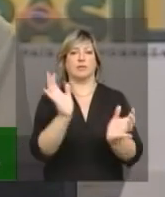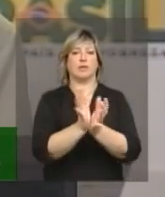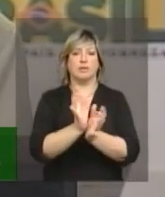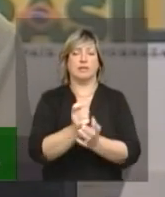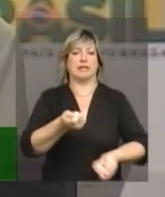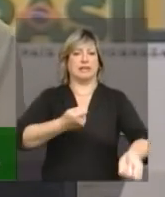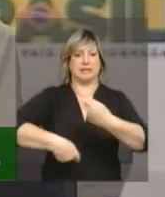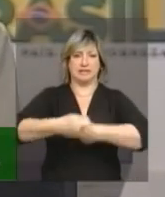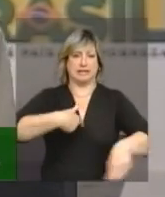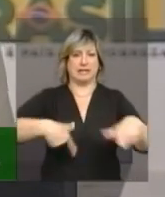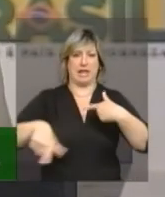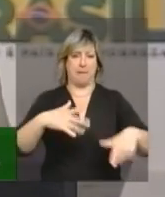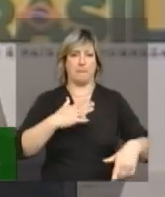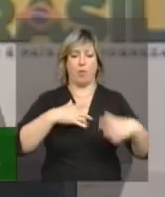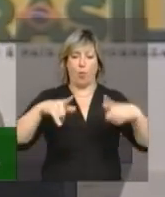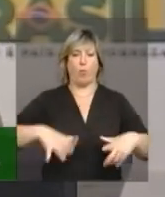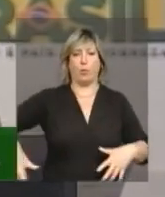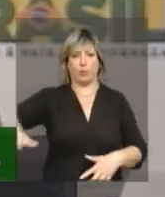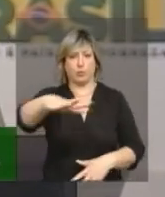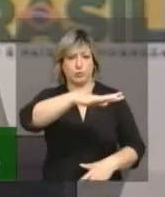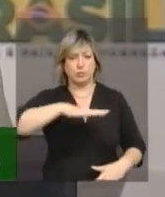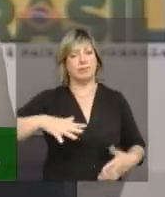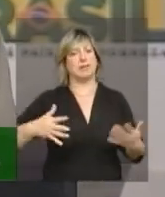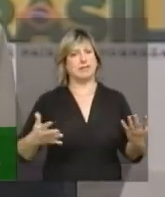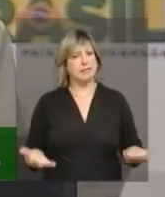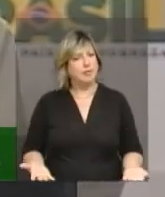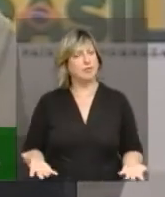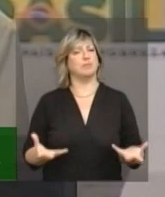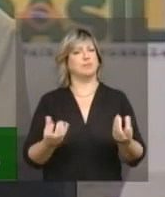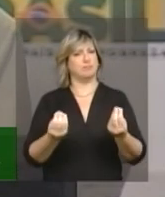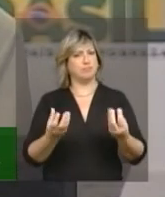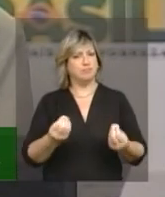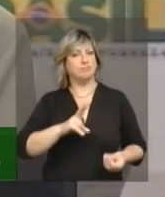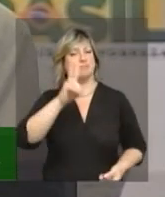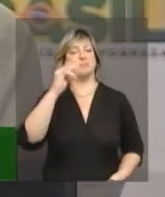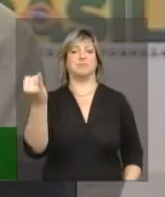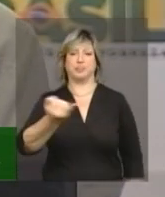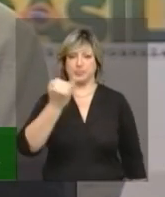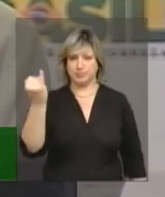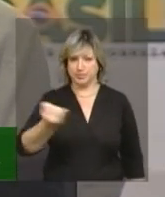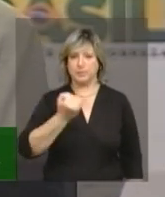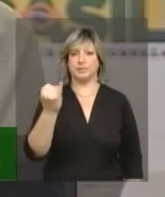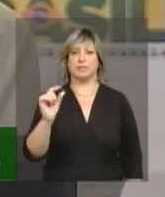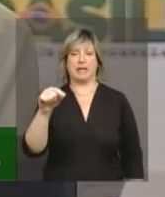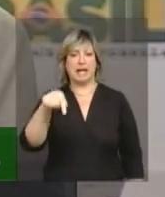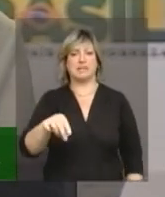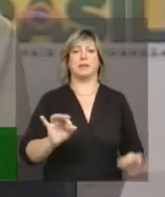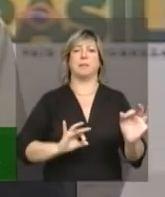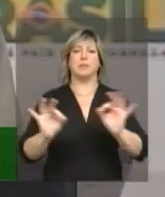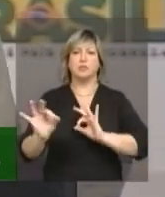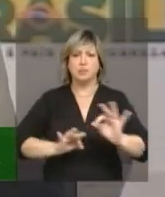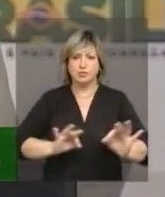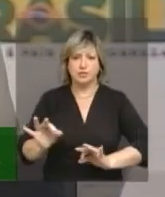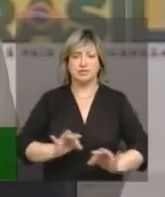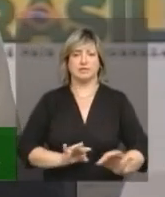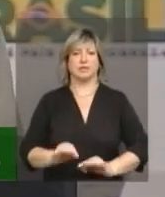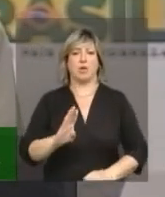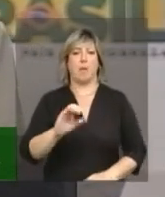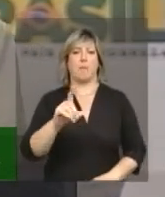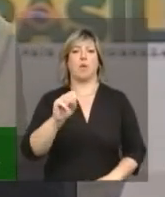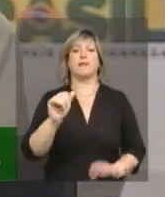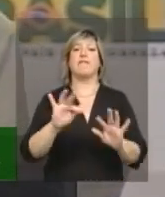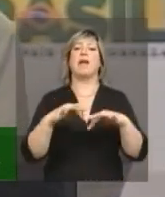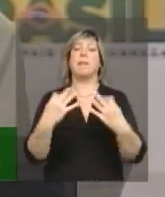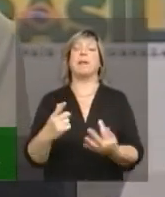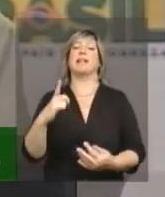econômicos lá da minha região. Então, é uma grande coisa que esse projeto, que o Bolsa Família tem